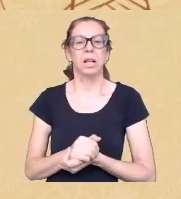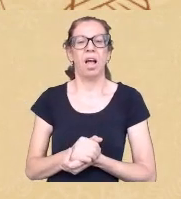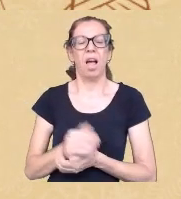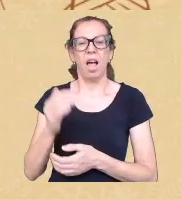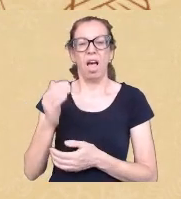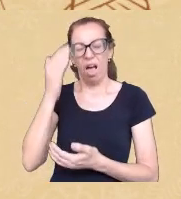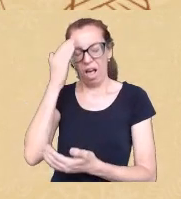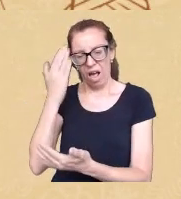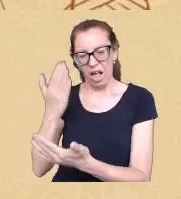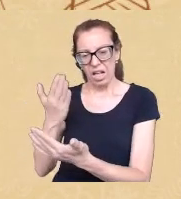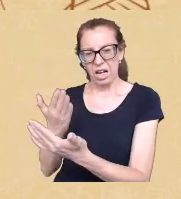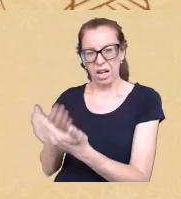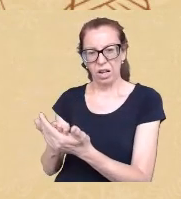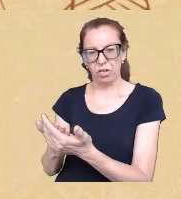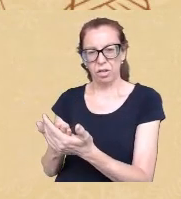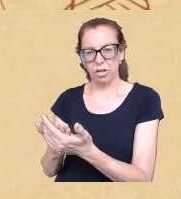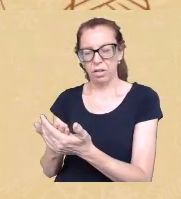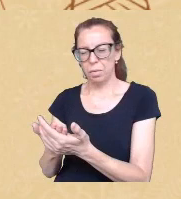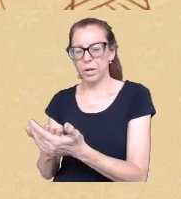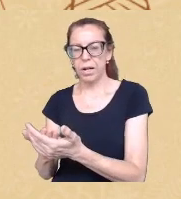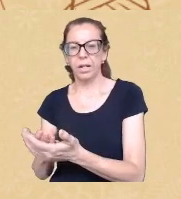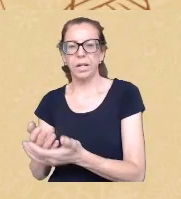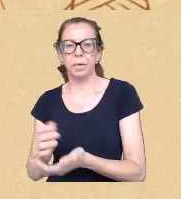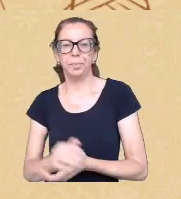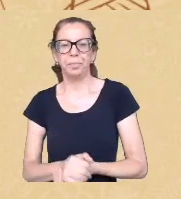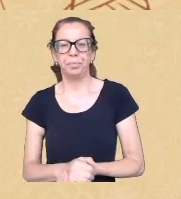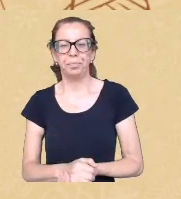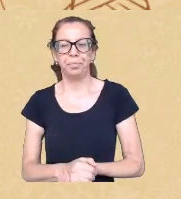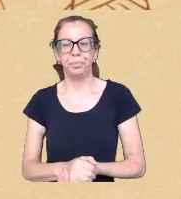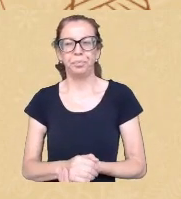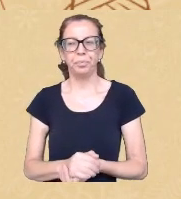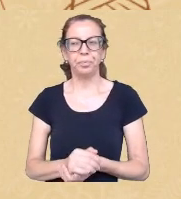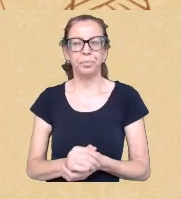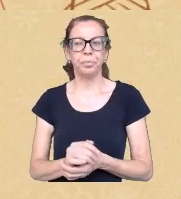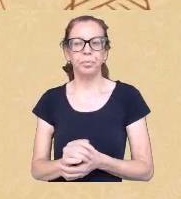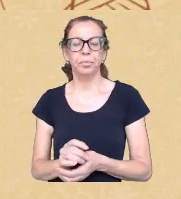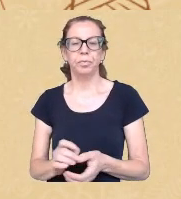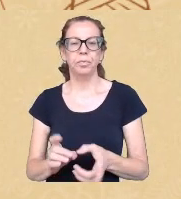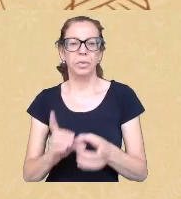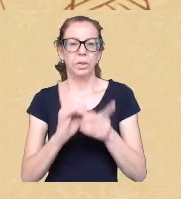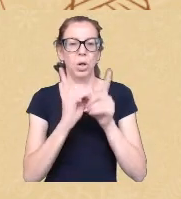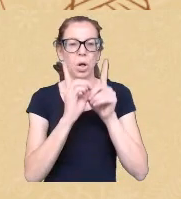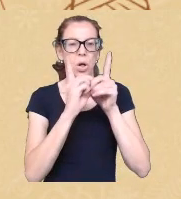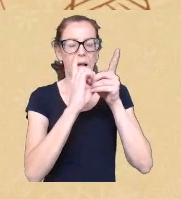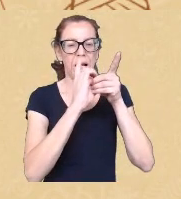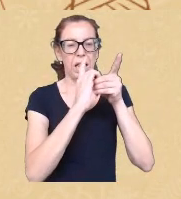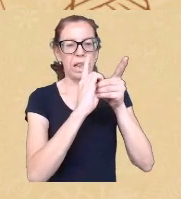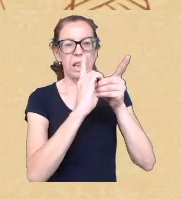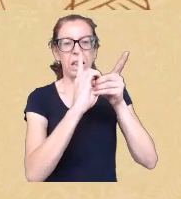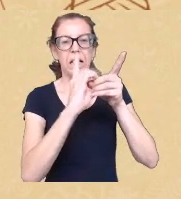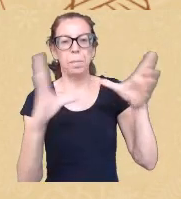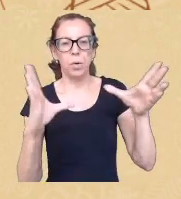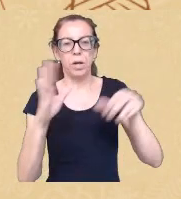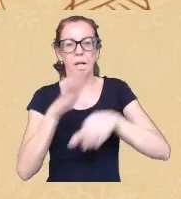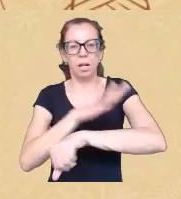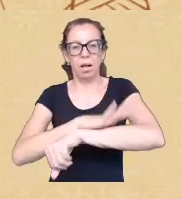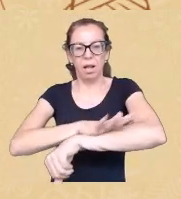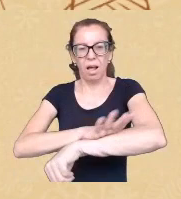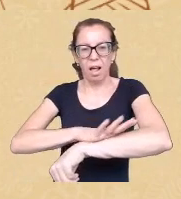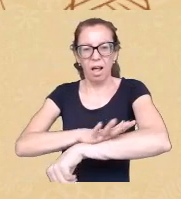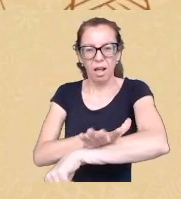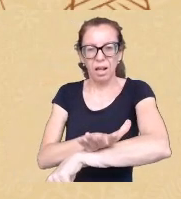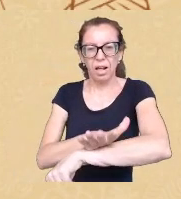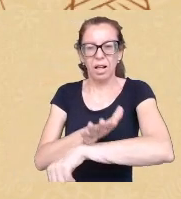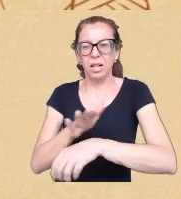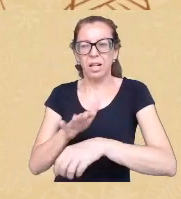há uma conveniência de se acreditar nessa democracia racial se somos todos não é bem que isso se